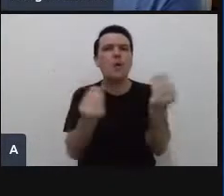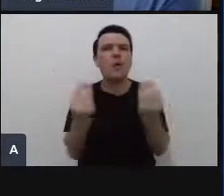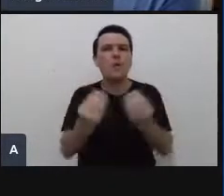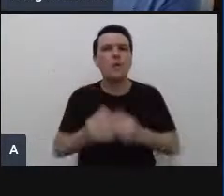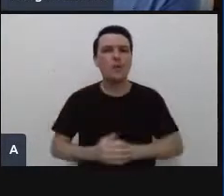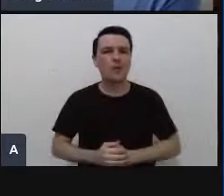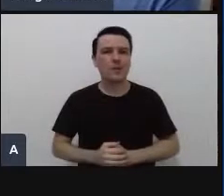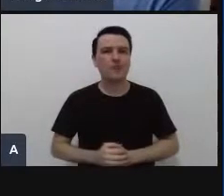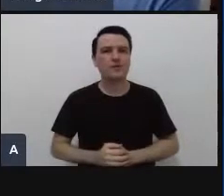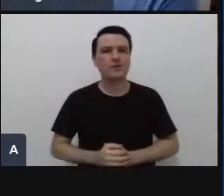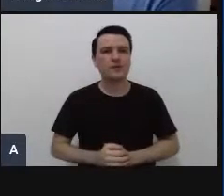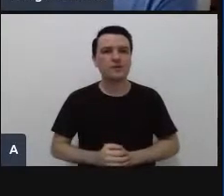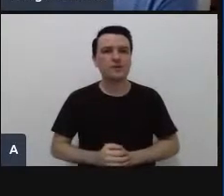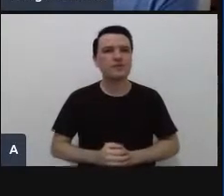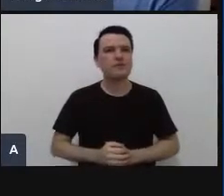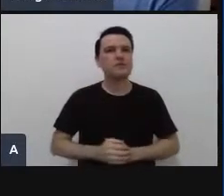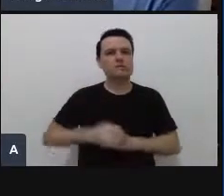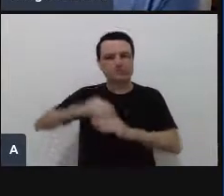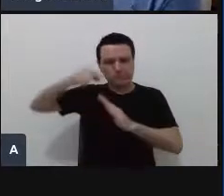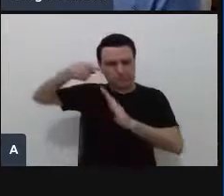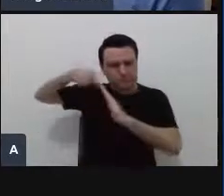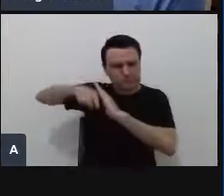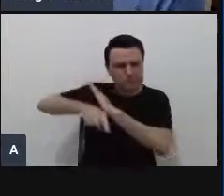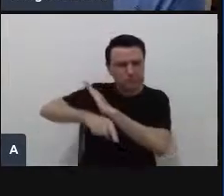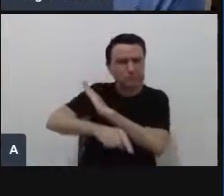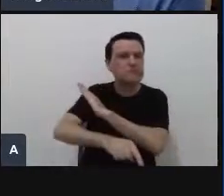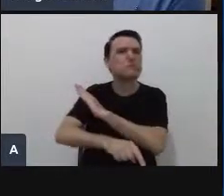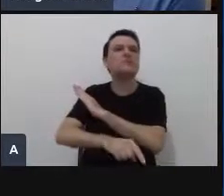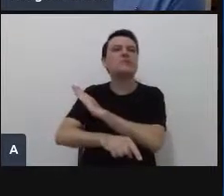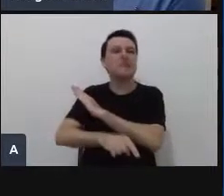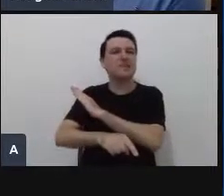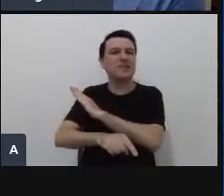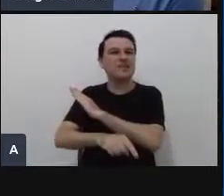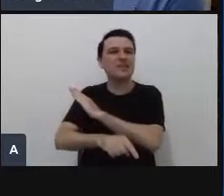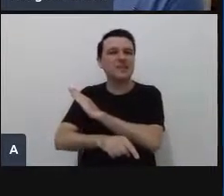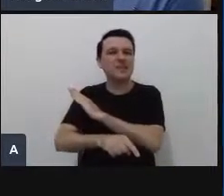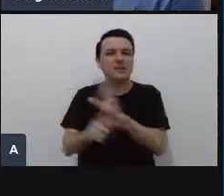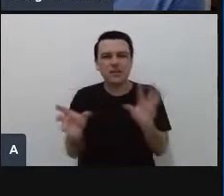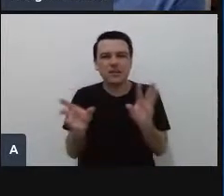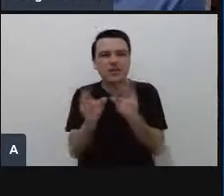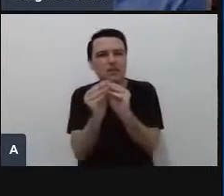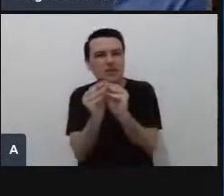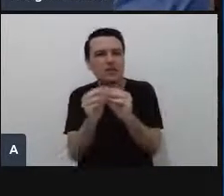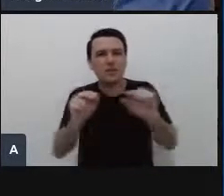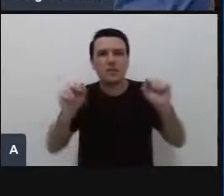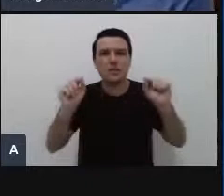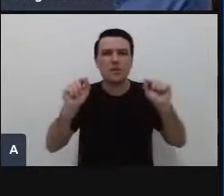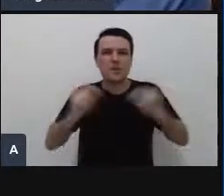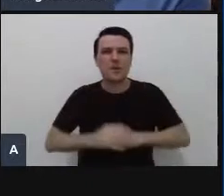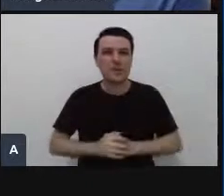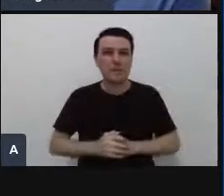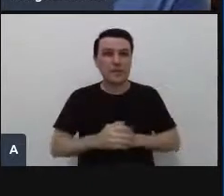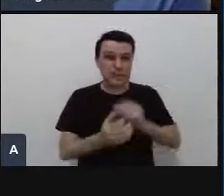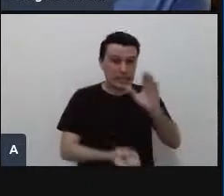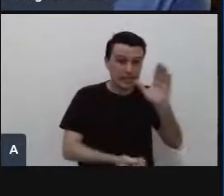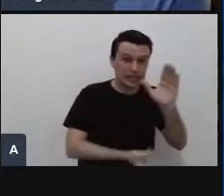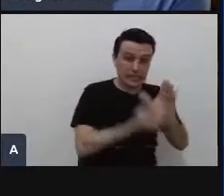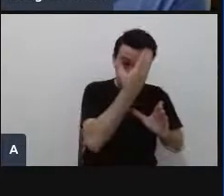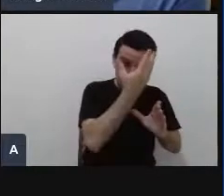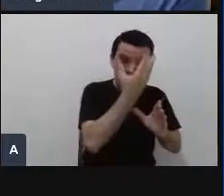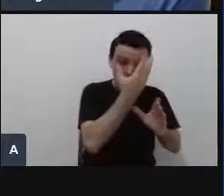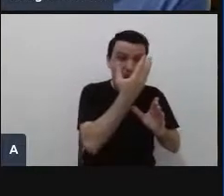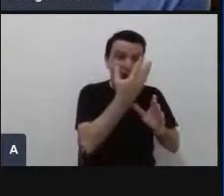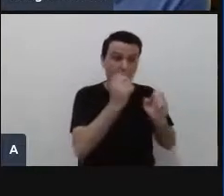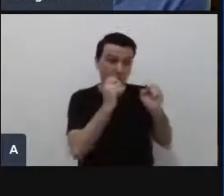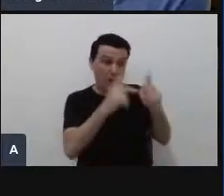Um mergulho para a vida inteira. Então, a ideia, simplificando o conceito, é a questão de criar e de colocar em